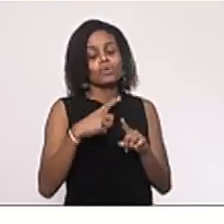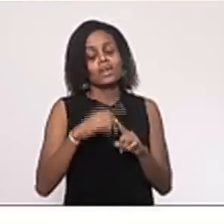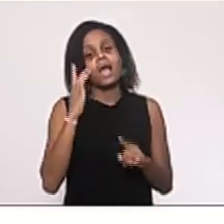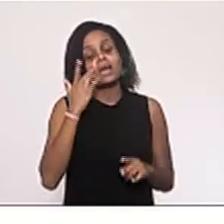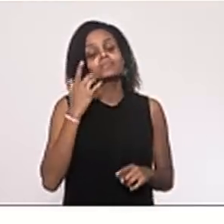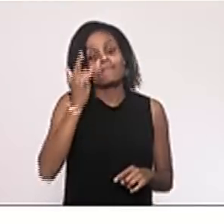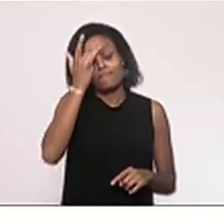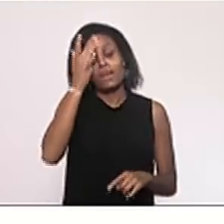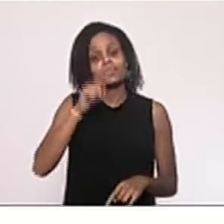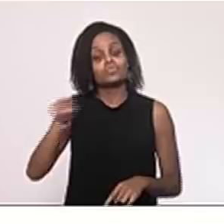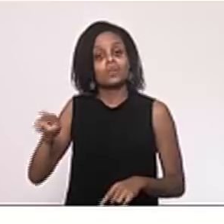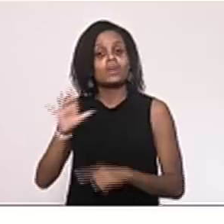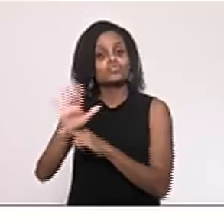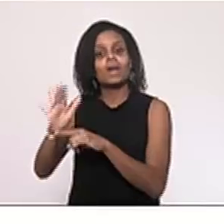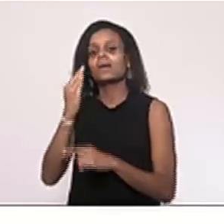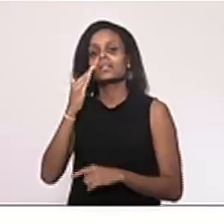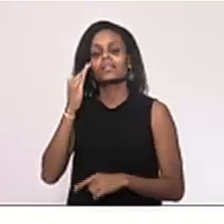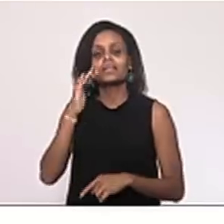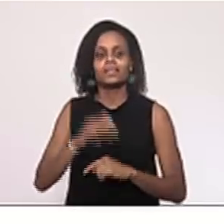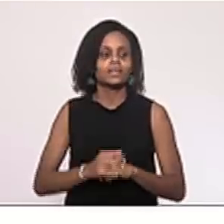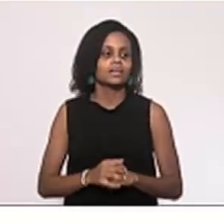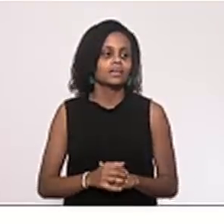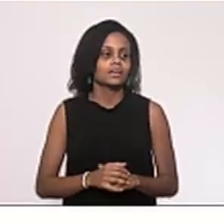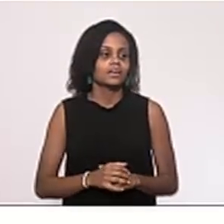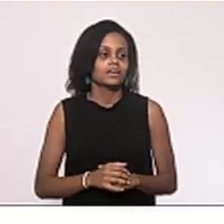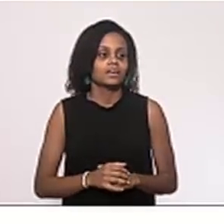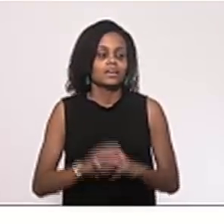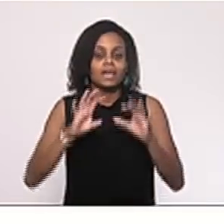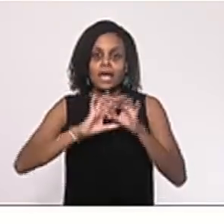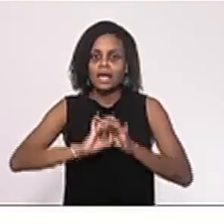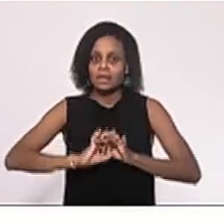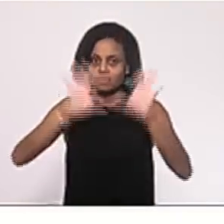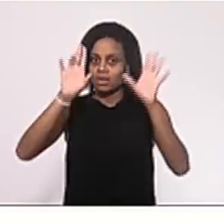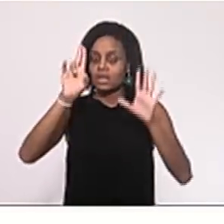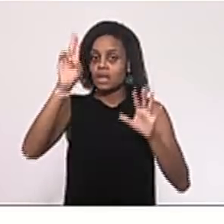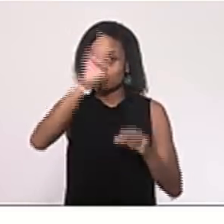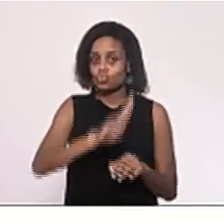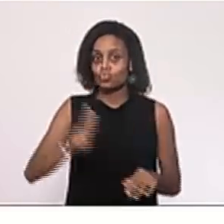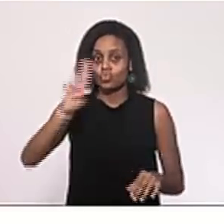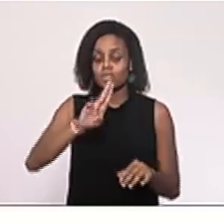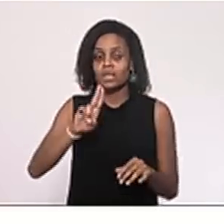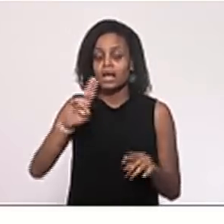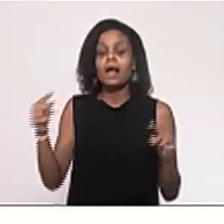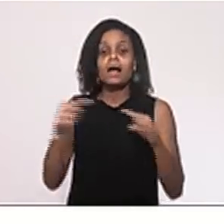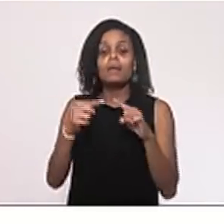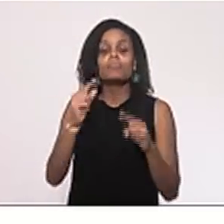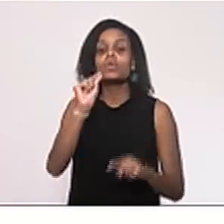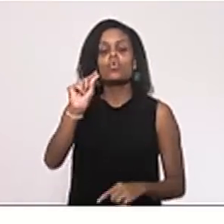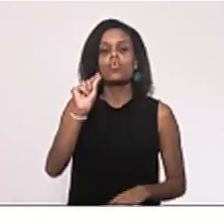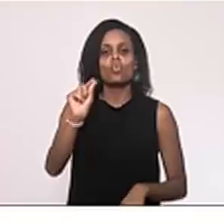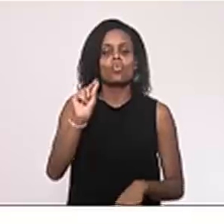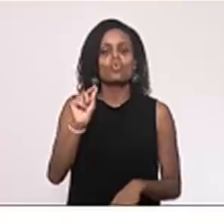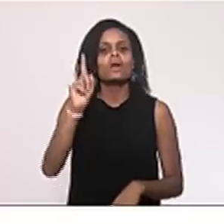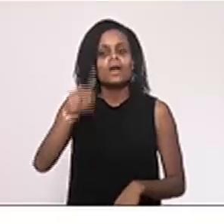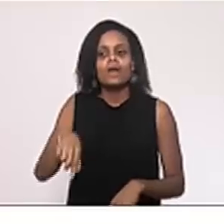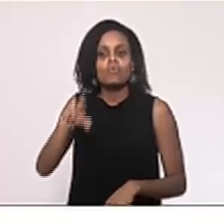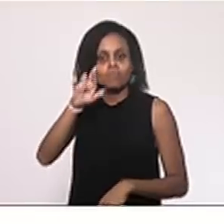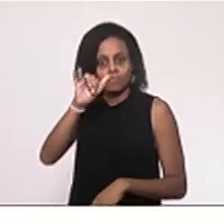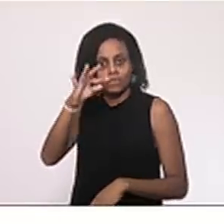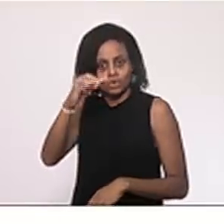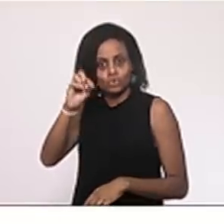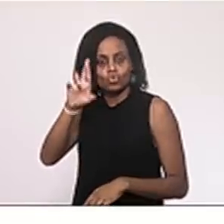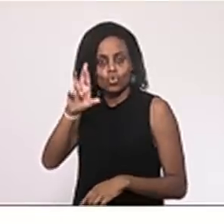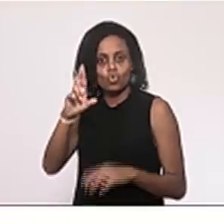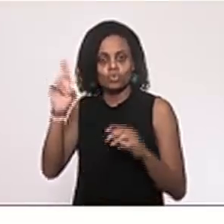fácil deles entenderem. A autonomia universitária se refere única e exclusivamente para que o reitor da